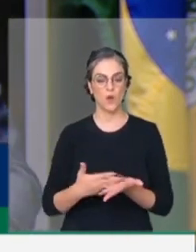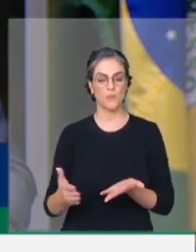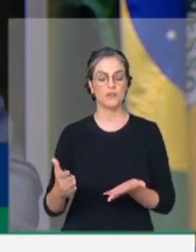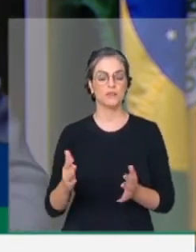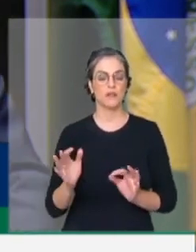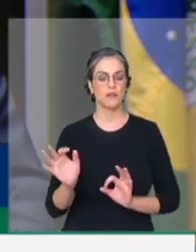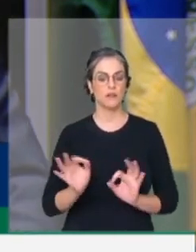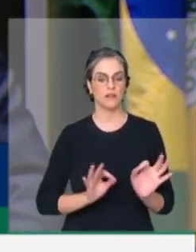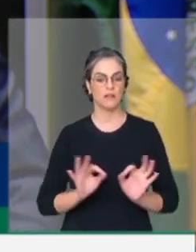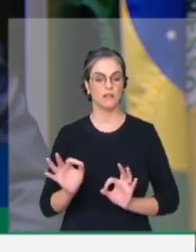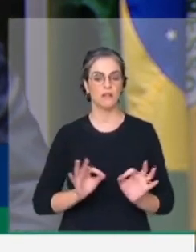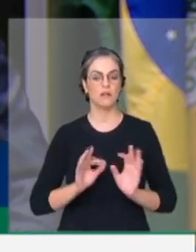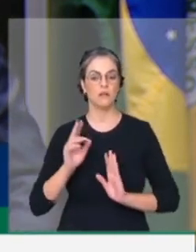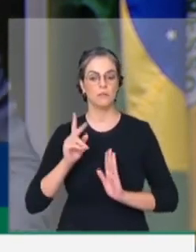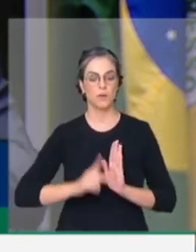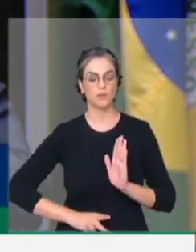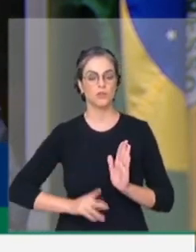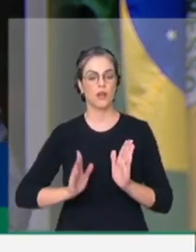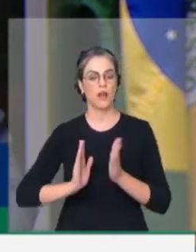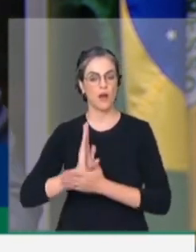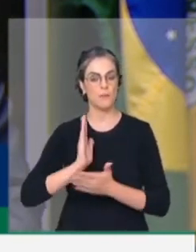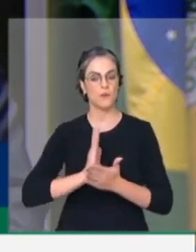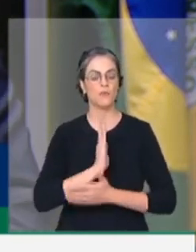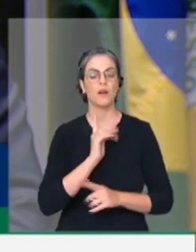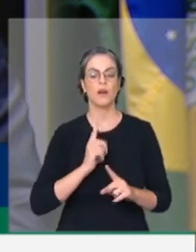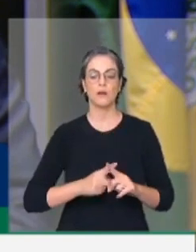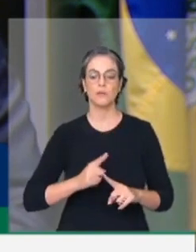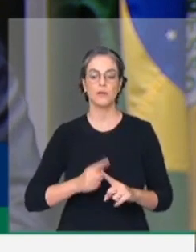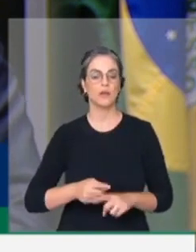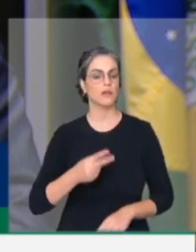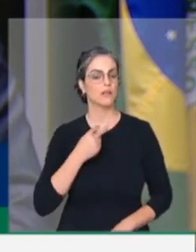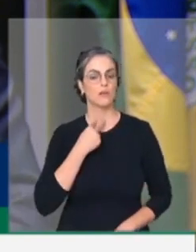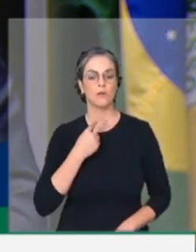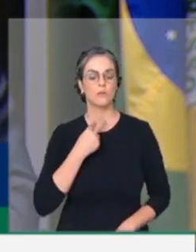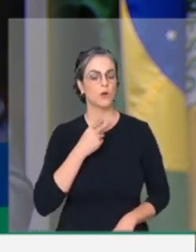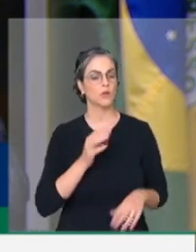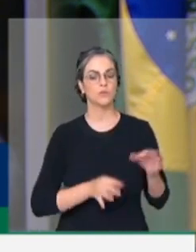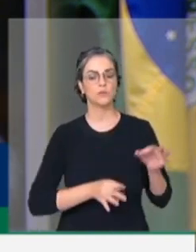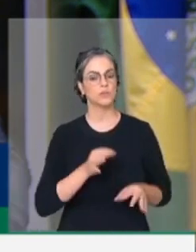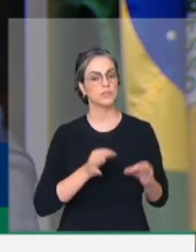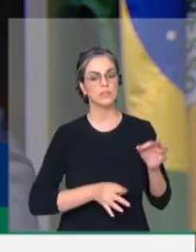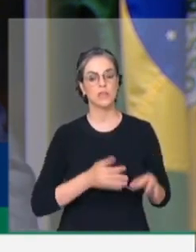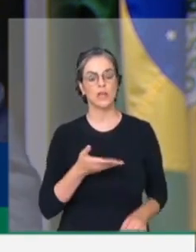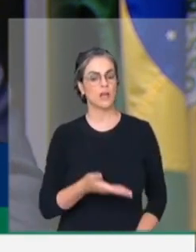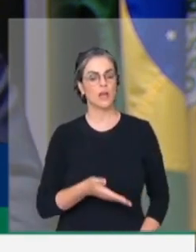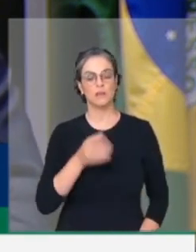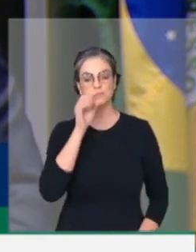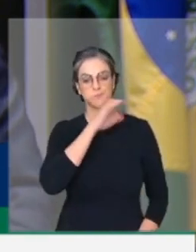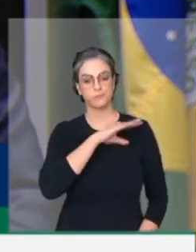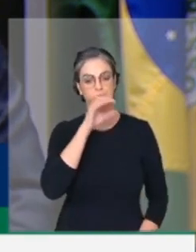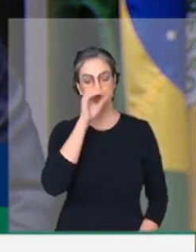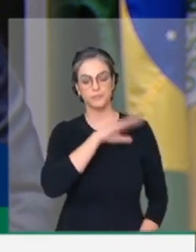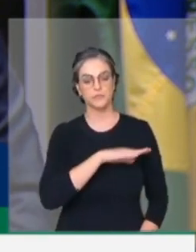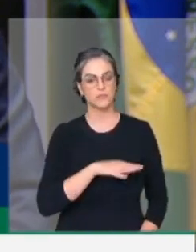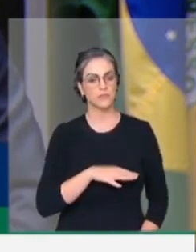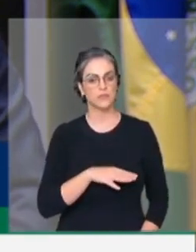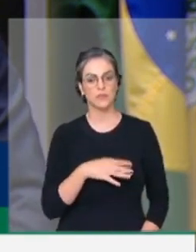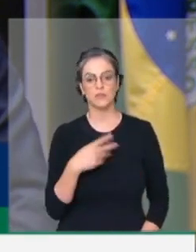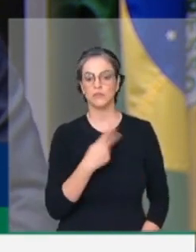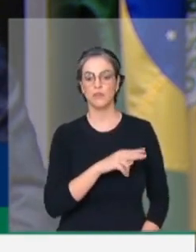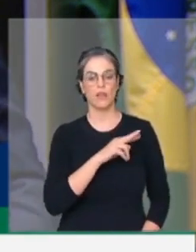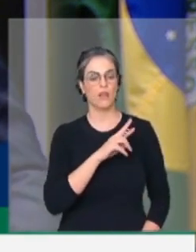aprovar projetos que impeçam o avanço do judiciário com as suas usurpações de